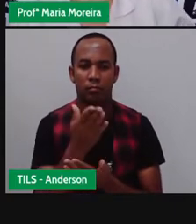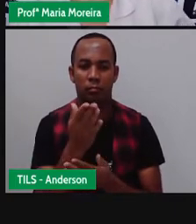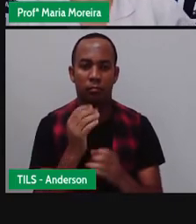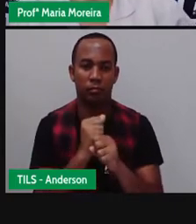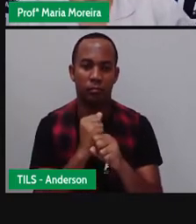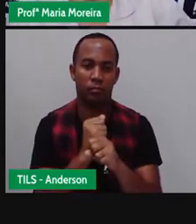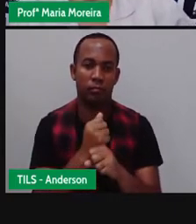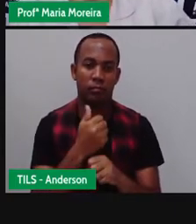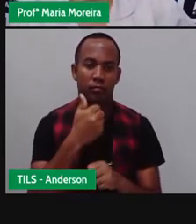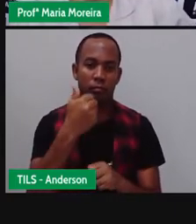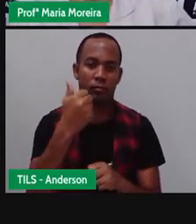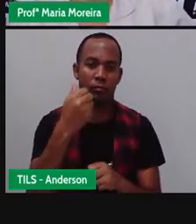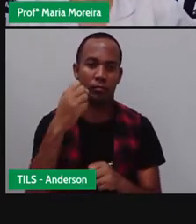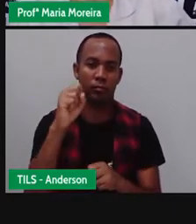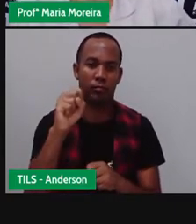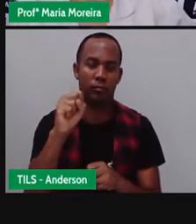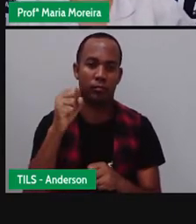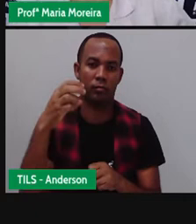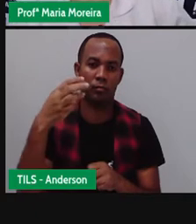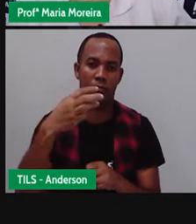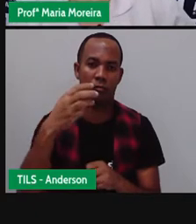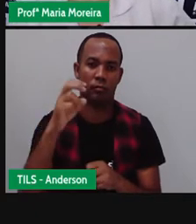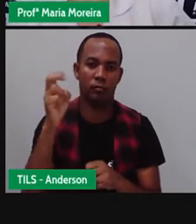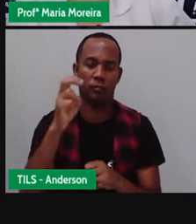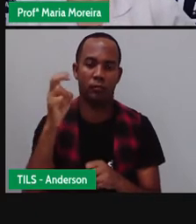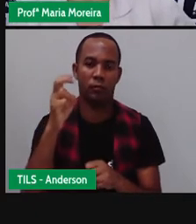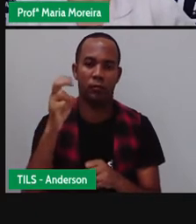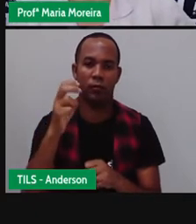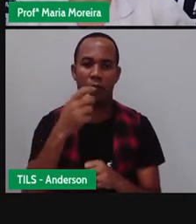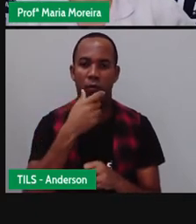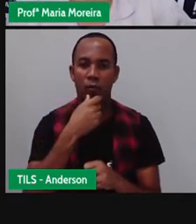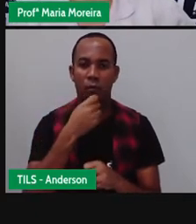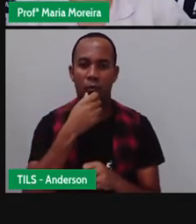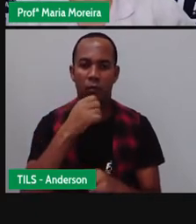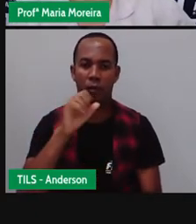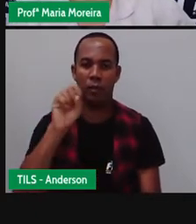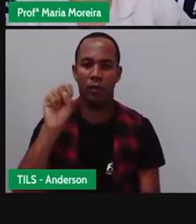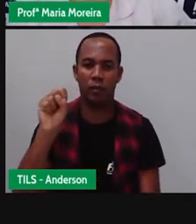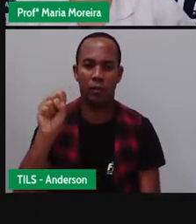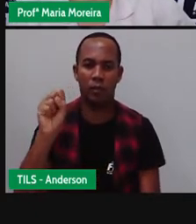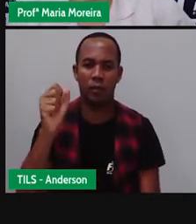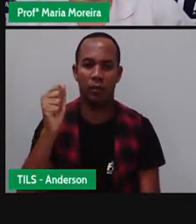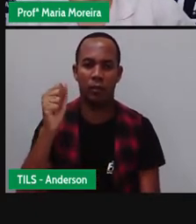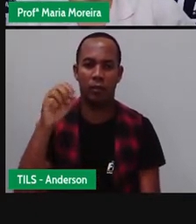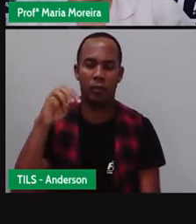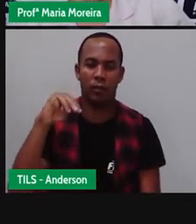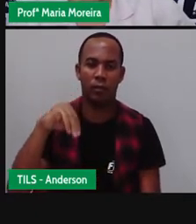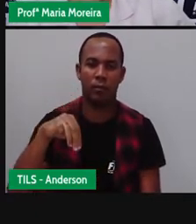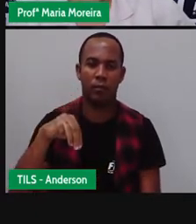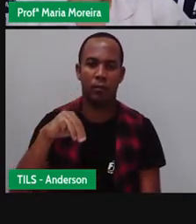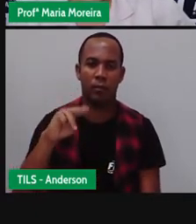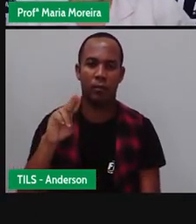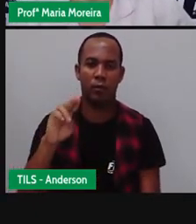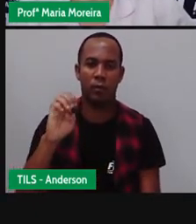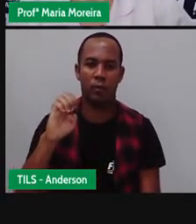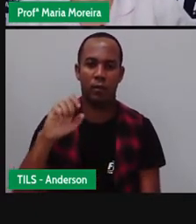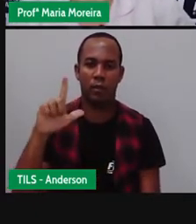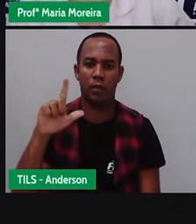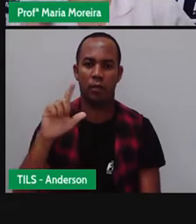1835, Samuel Philem Morse, né? Criou o telégrafo prático.